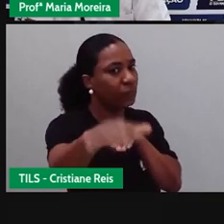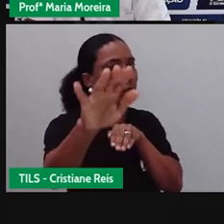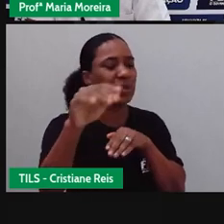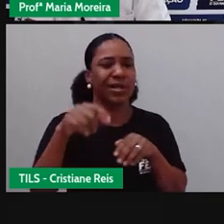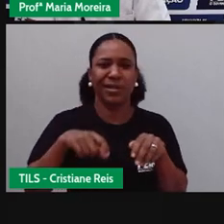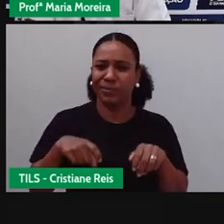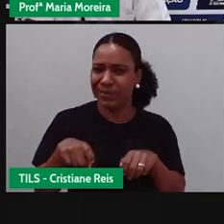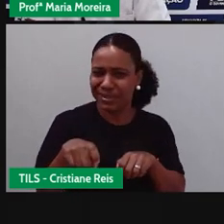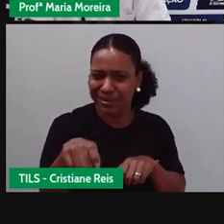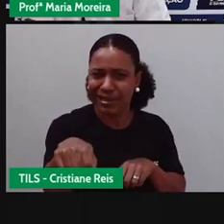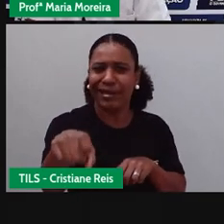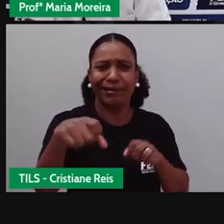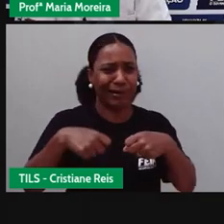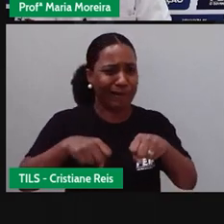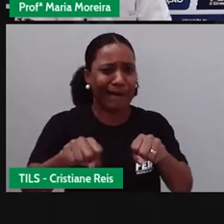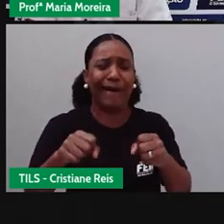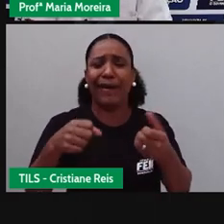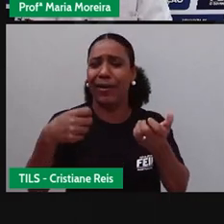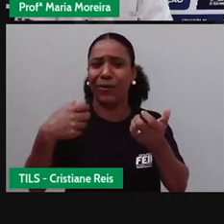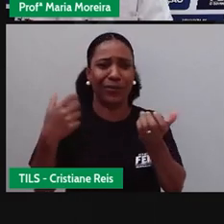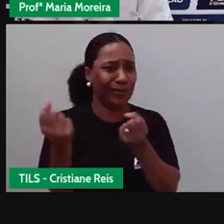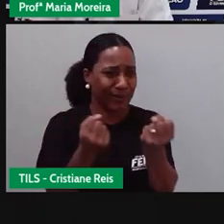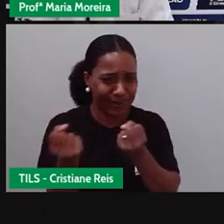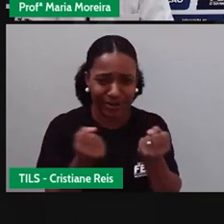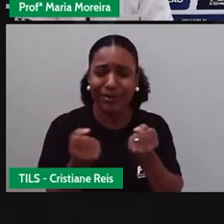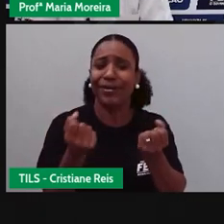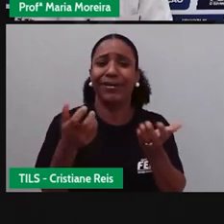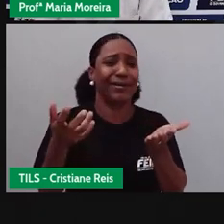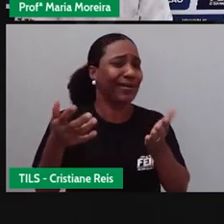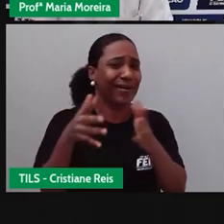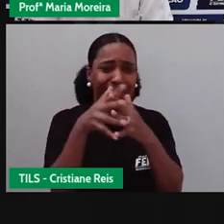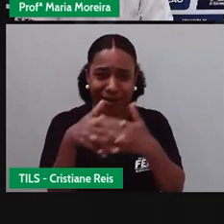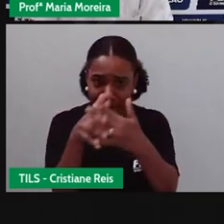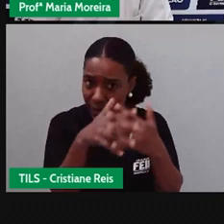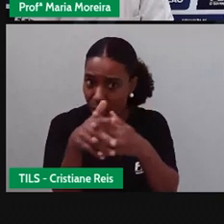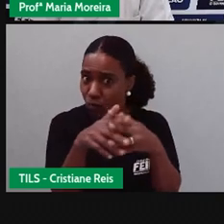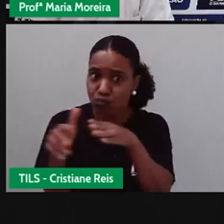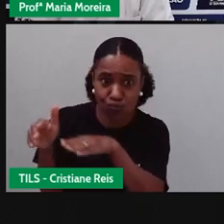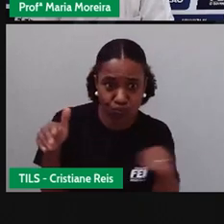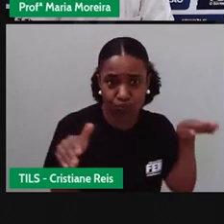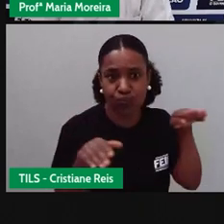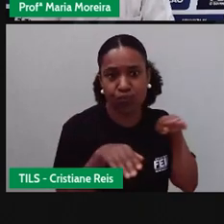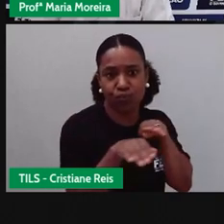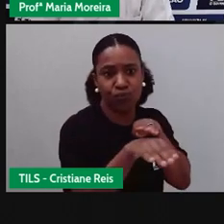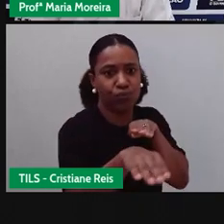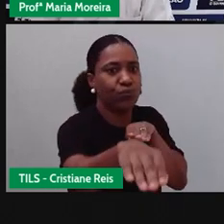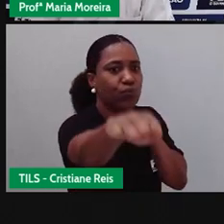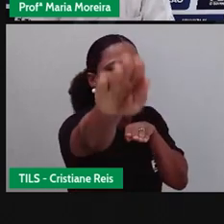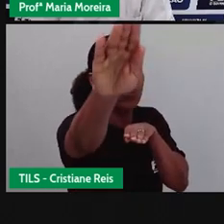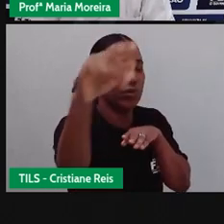Bicicleta, carro, caminhão, o que for, moto, saiu da frente. Porque eles têm o quê?